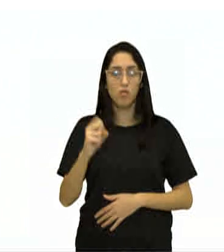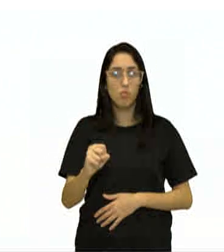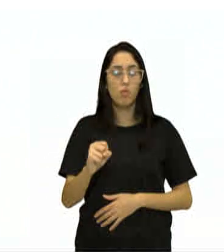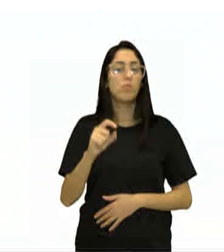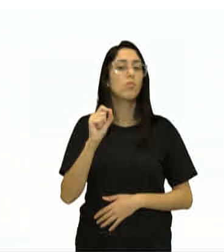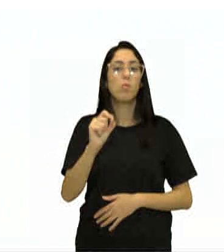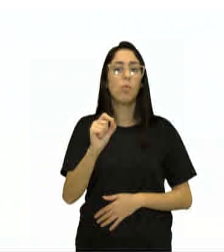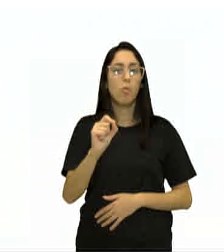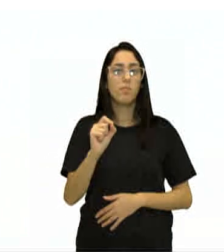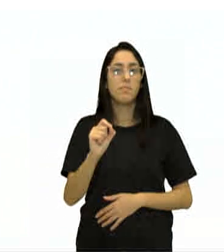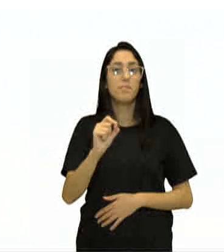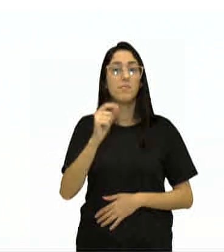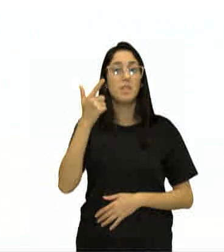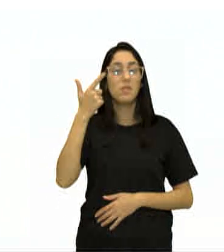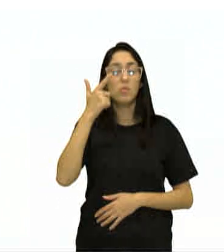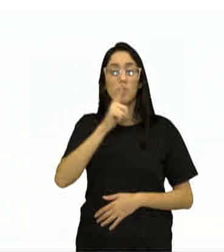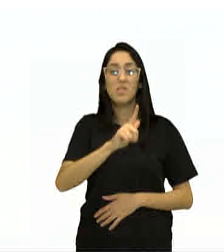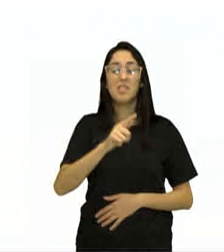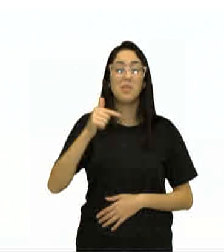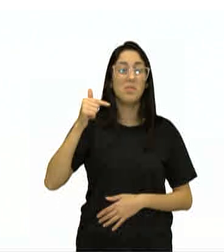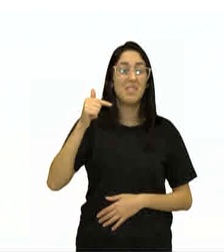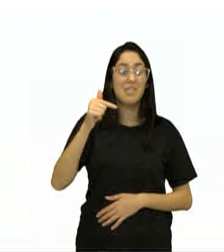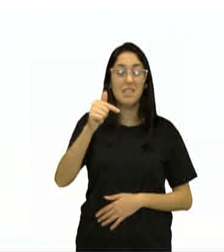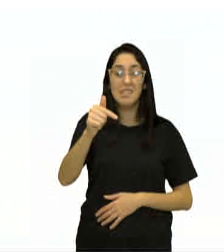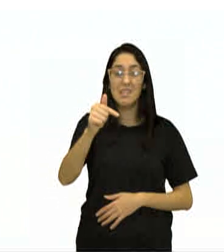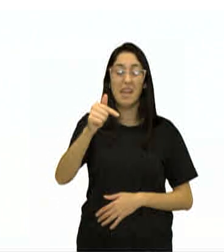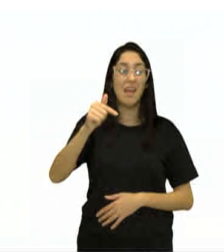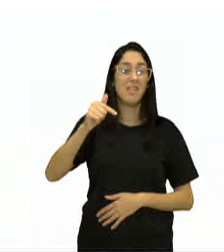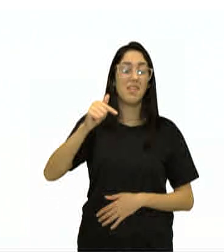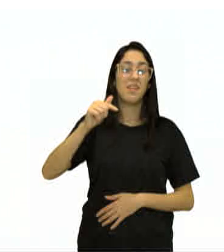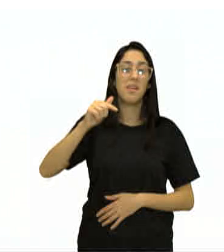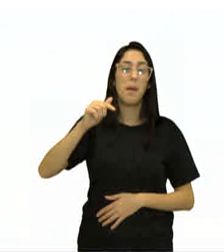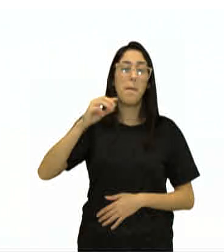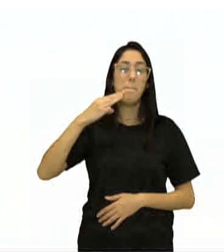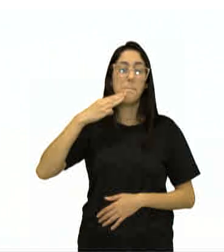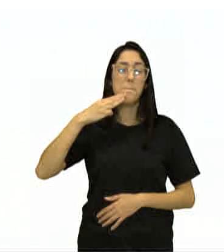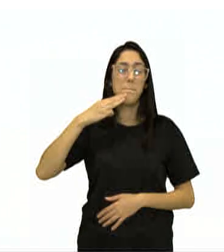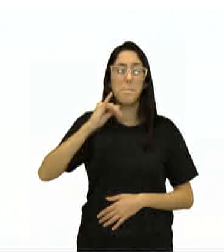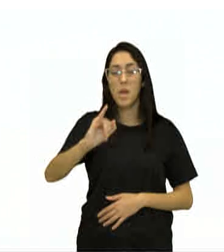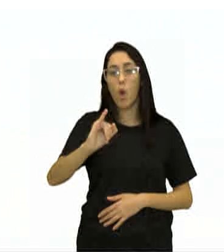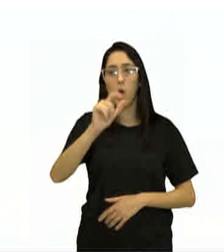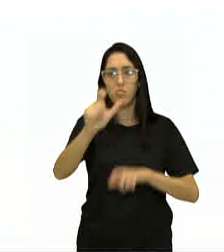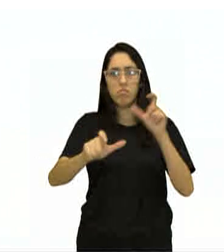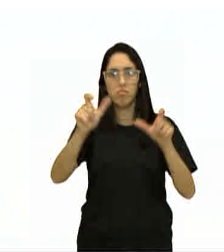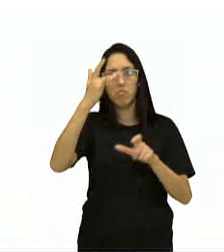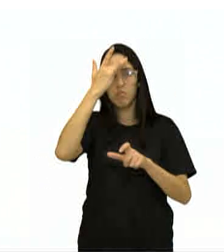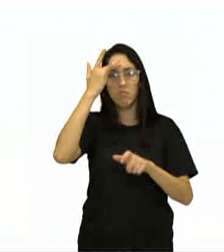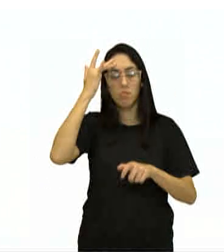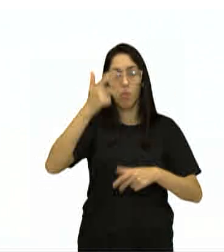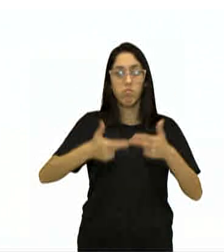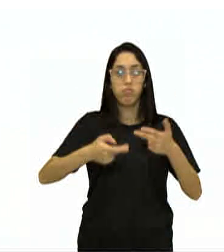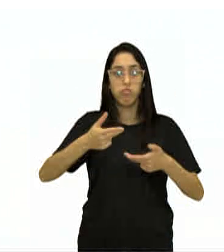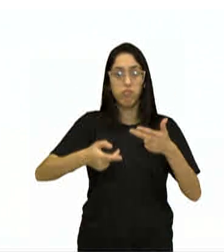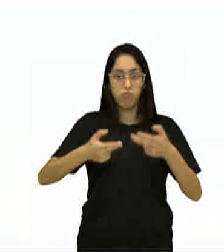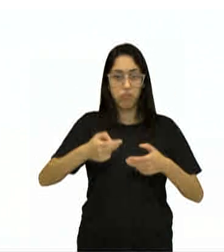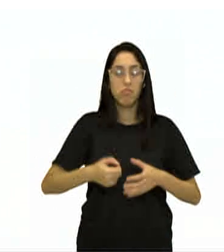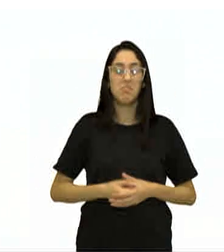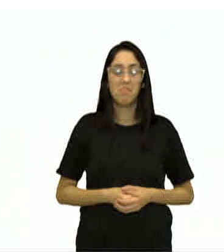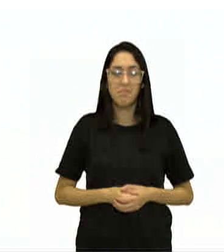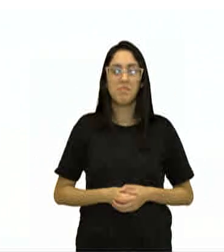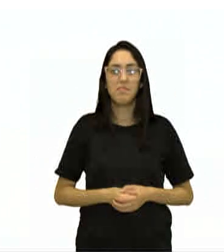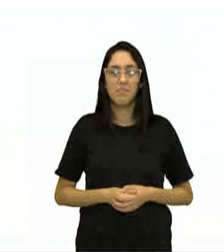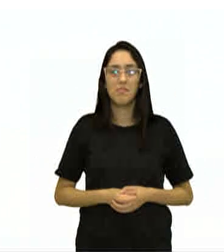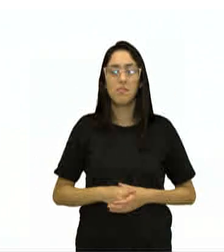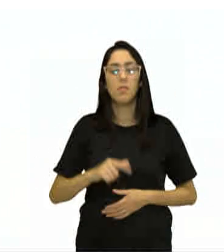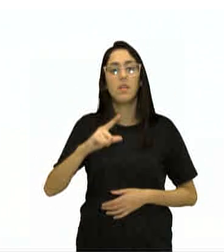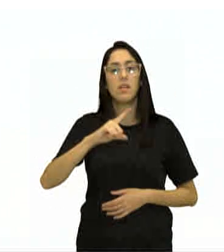7,5 milhões de jogadores, refletidos pela quantidade de downloads, somente